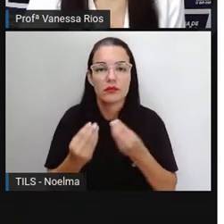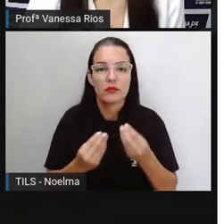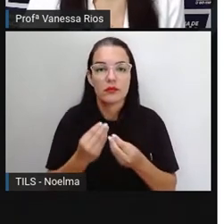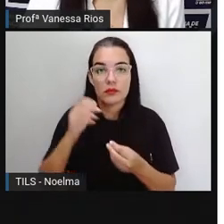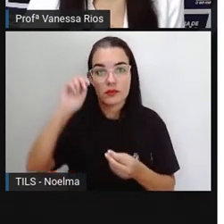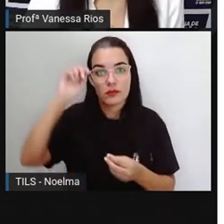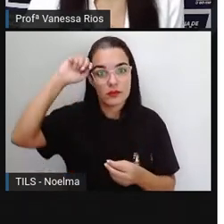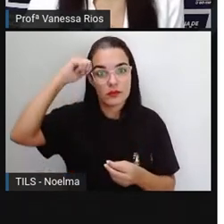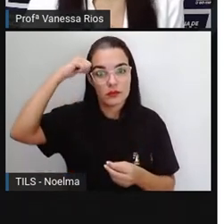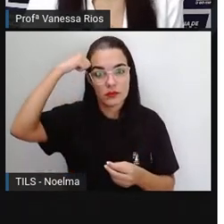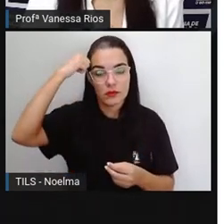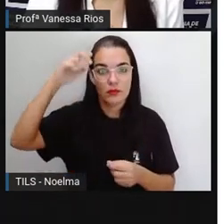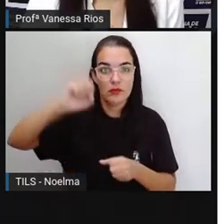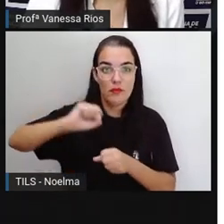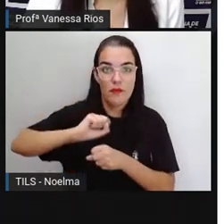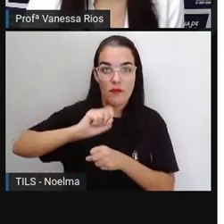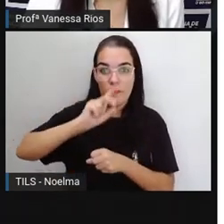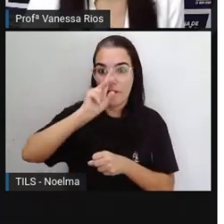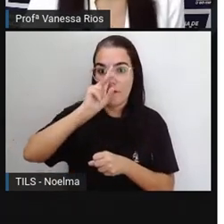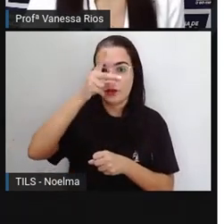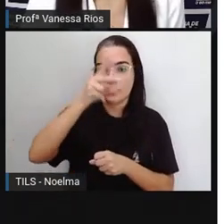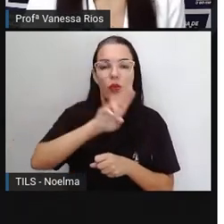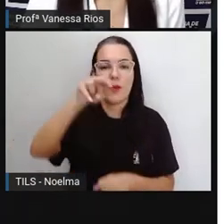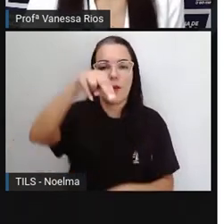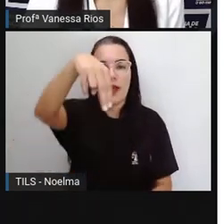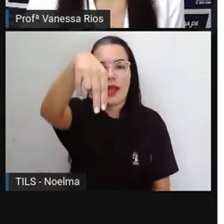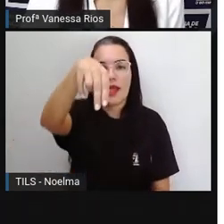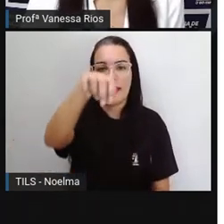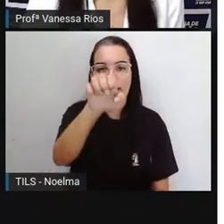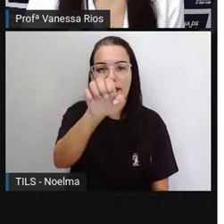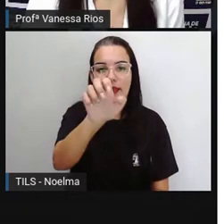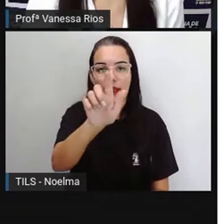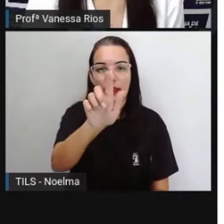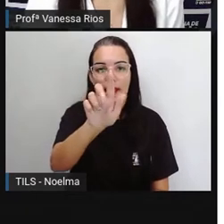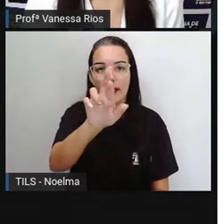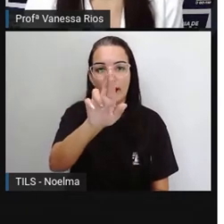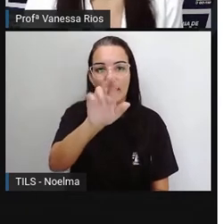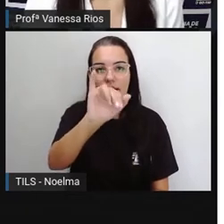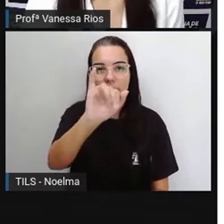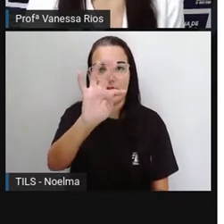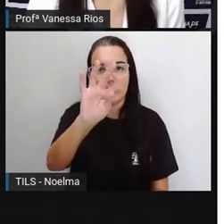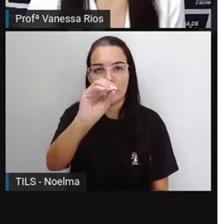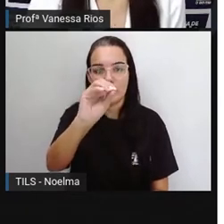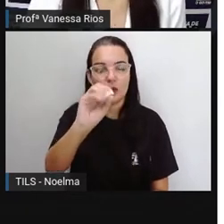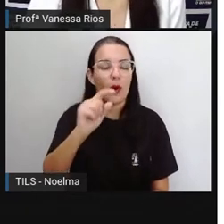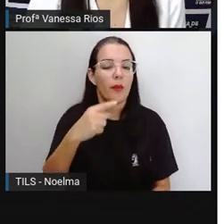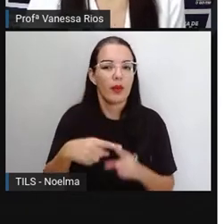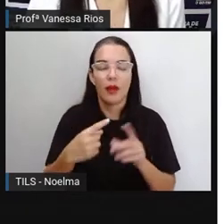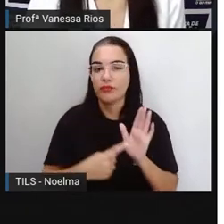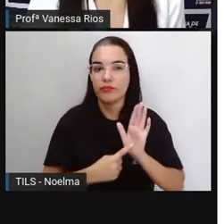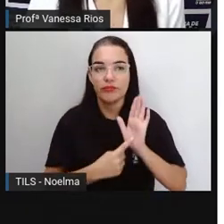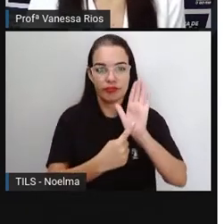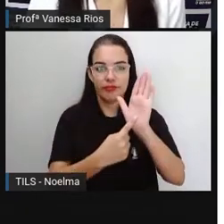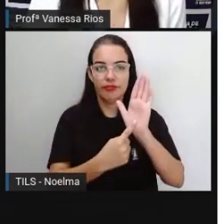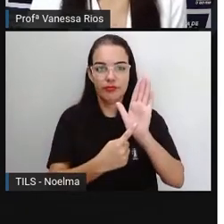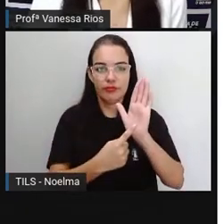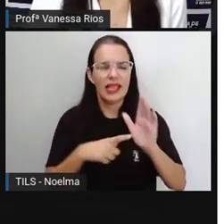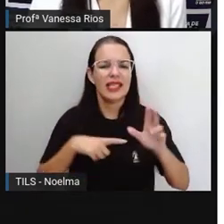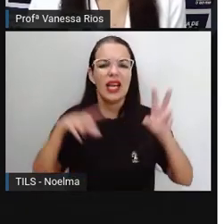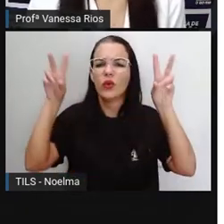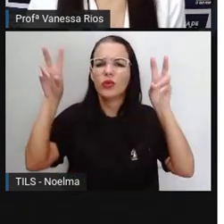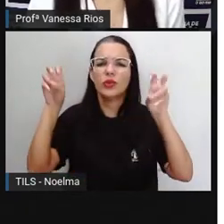mais escuras, que a gente chama de negrito, não é? Elas aparecem em destaque. E por que o título tem essa